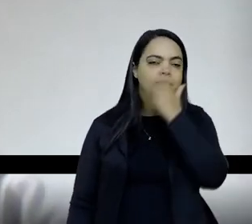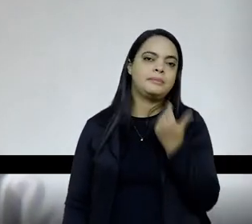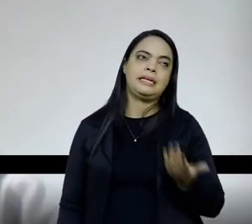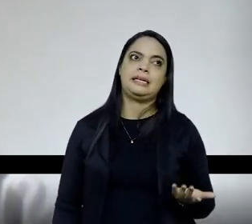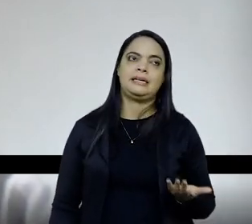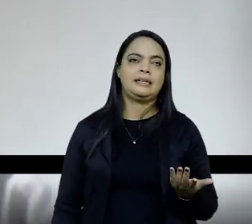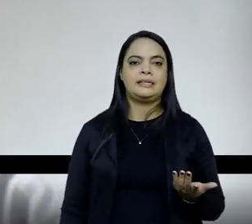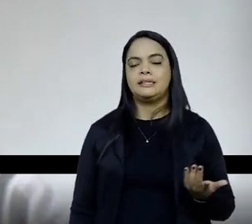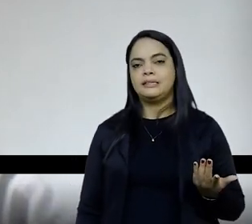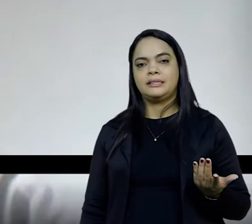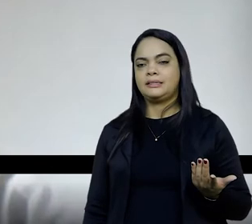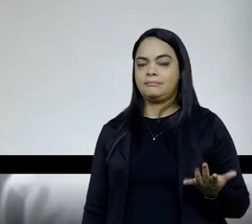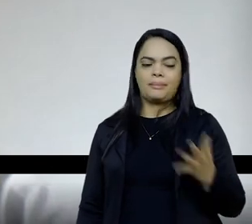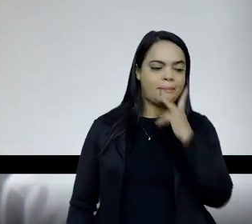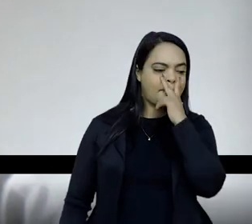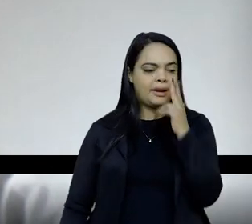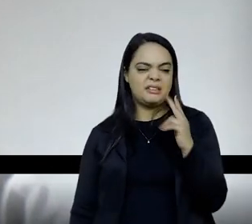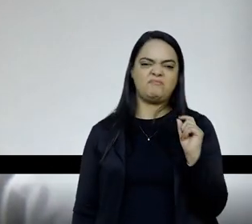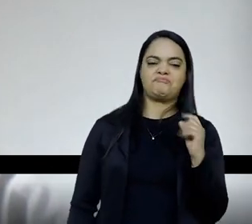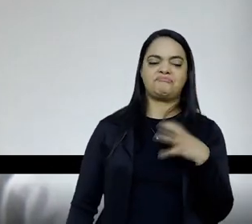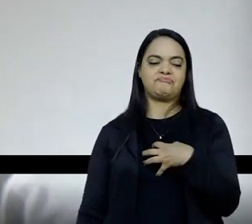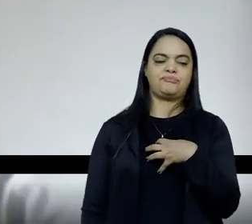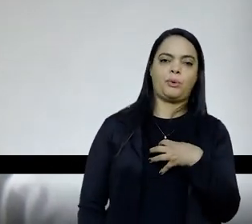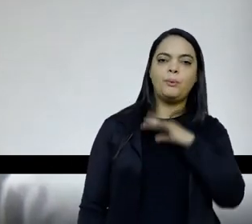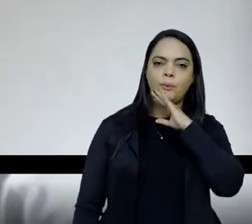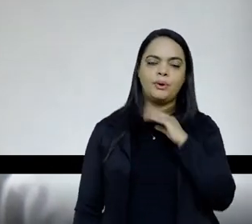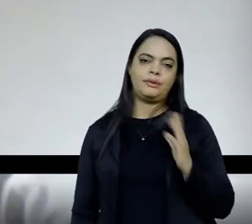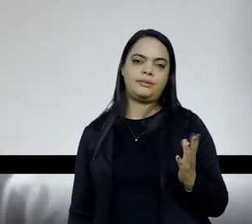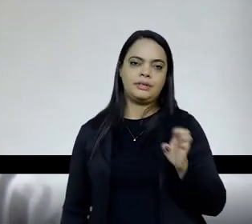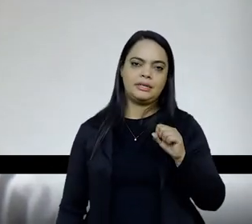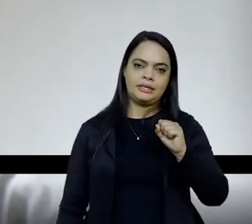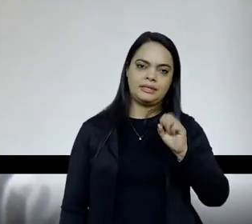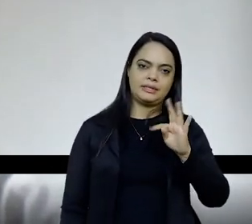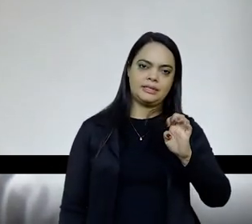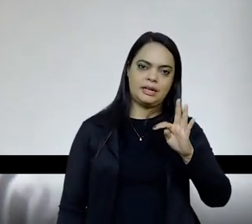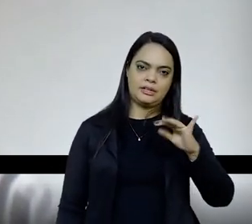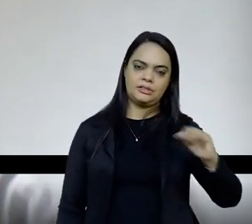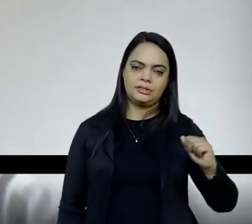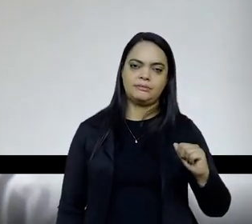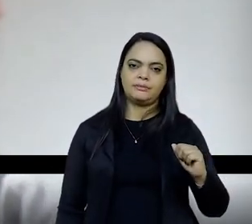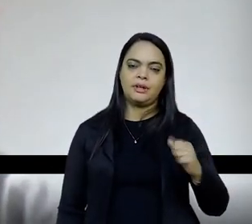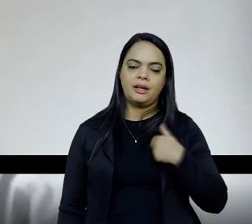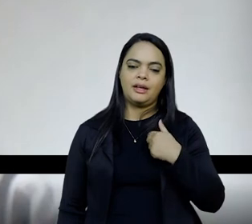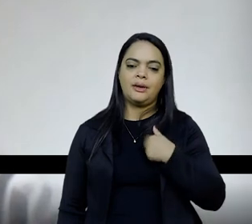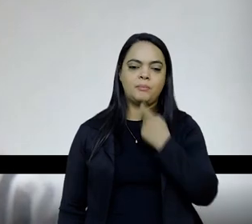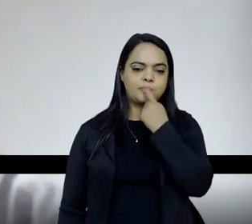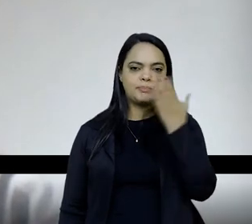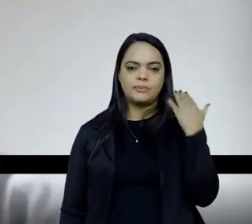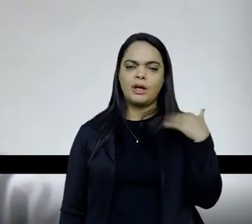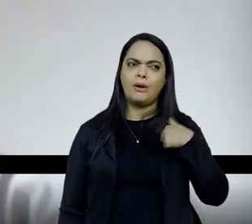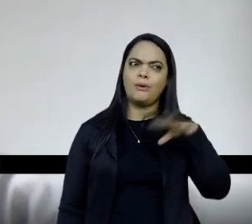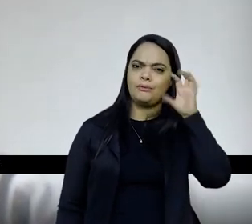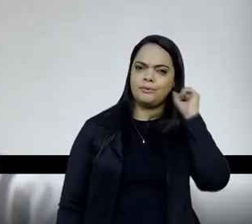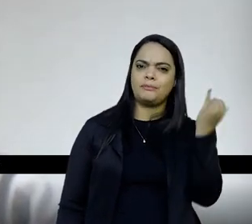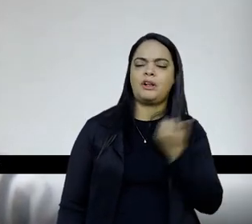incomoda, né, estética. Esses dias eu vi essa expressão, assim, a pessoa falou assim,